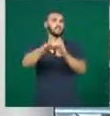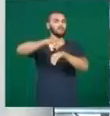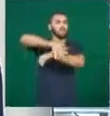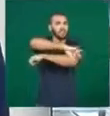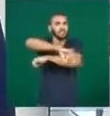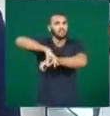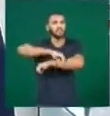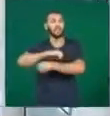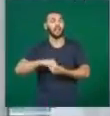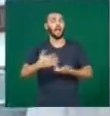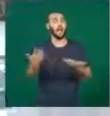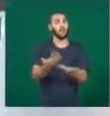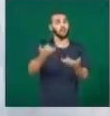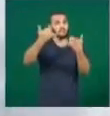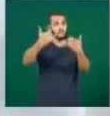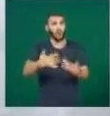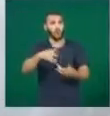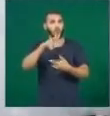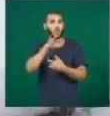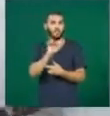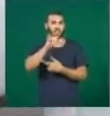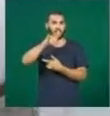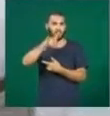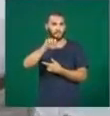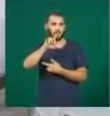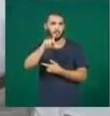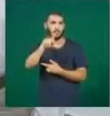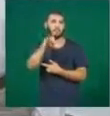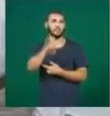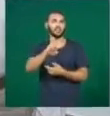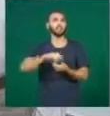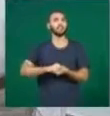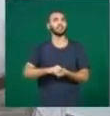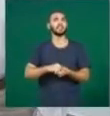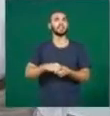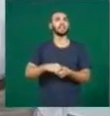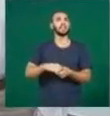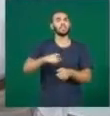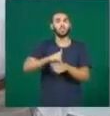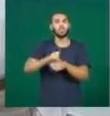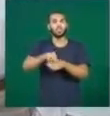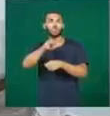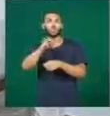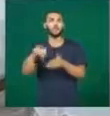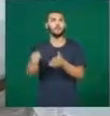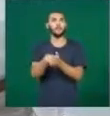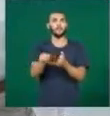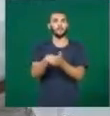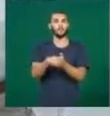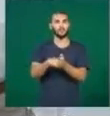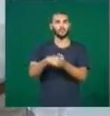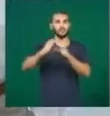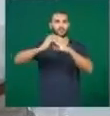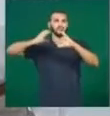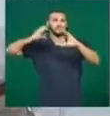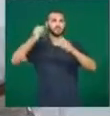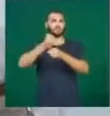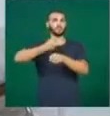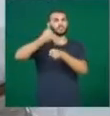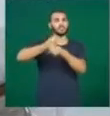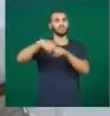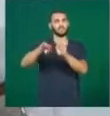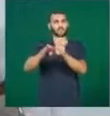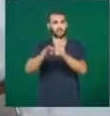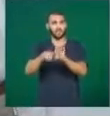converso com o Turíbio José da Silva, é doutor em Engenharia Civil e professor aposentado da Universidade Federal de Uberlândia. Doutor Turíbio,